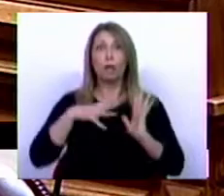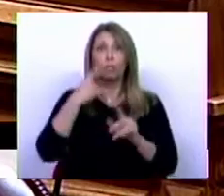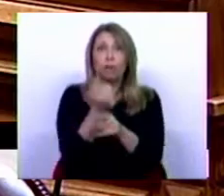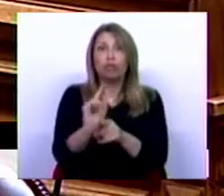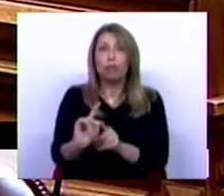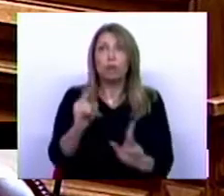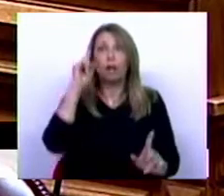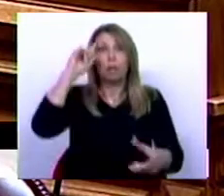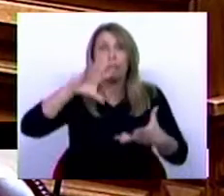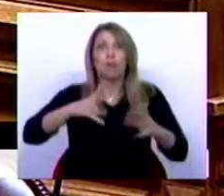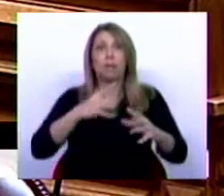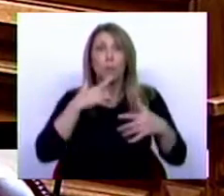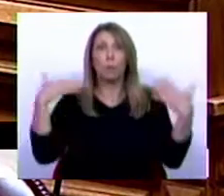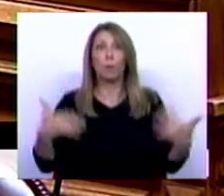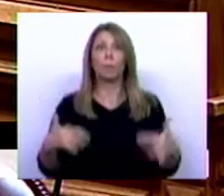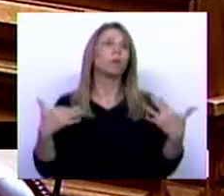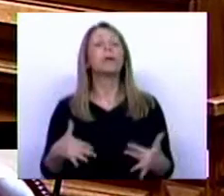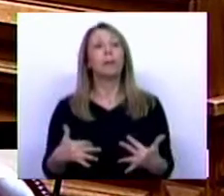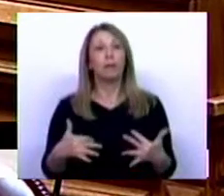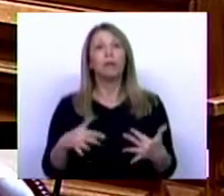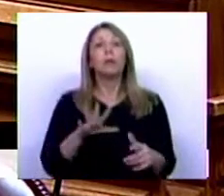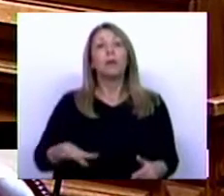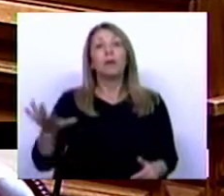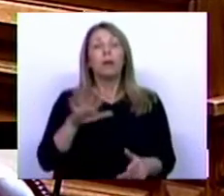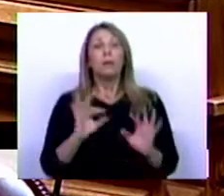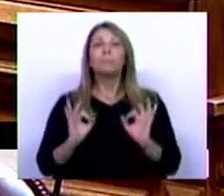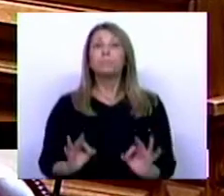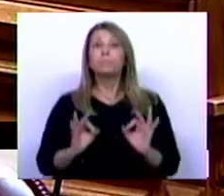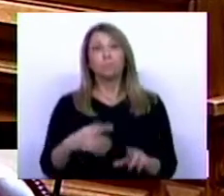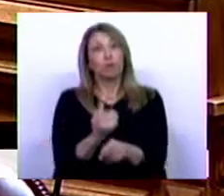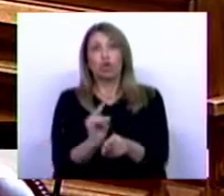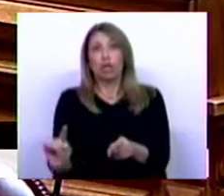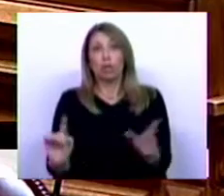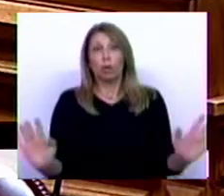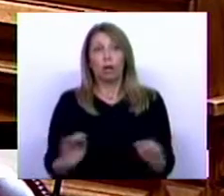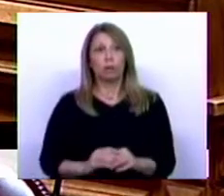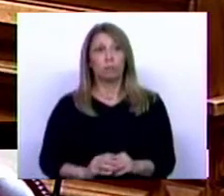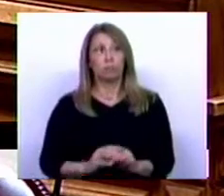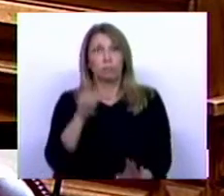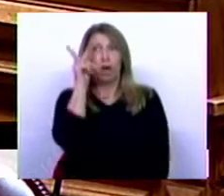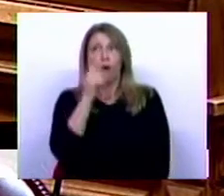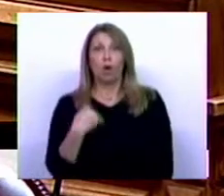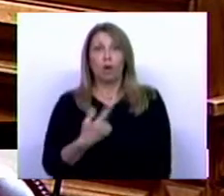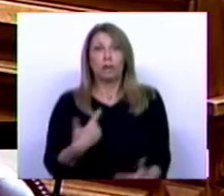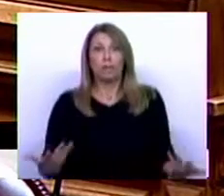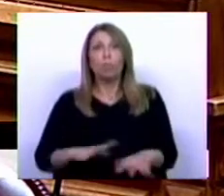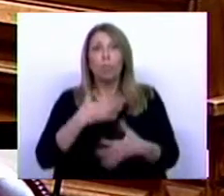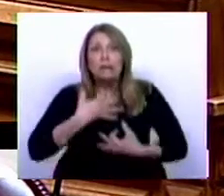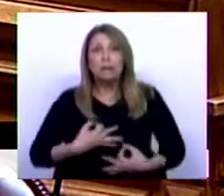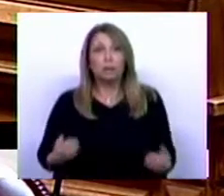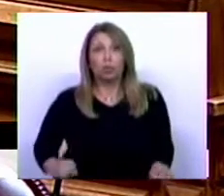e de uma enorme magnitude e de contornos absolutamente excepcionais no tempo das nossas vidas, desde logo pela incerteza sobre a